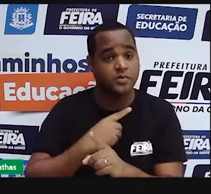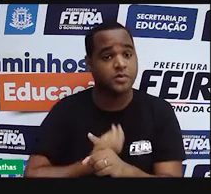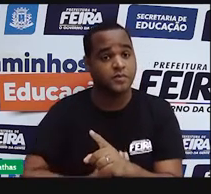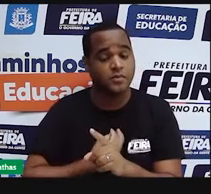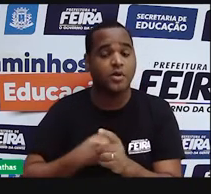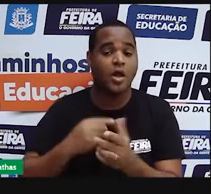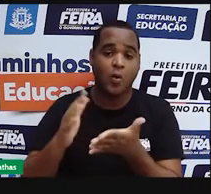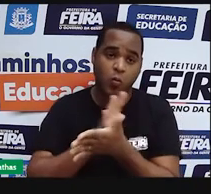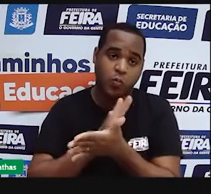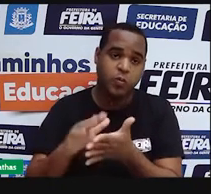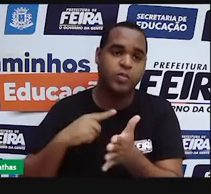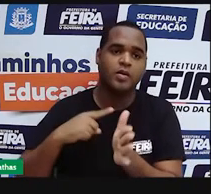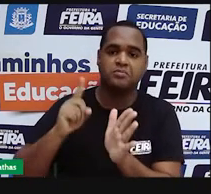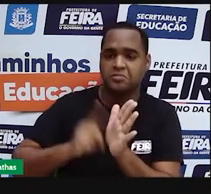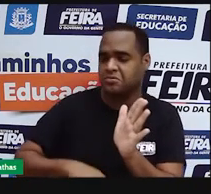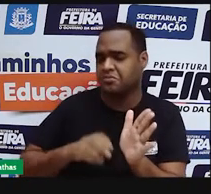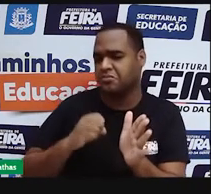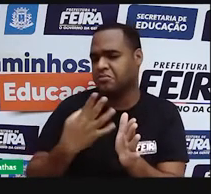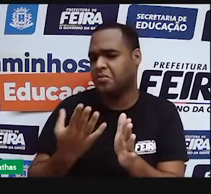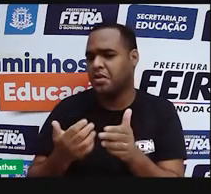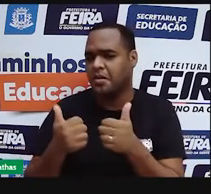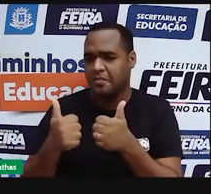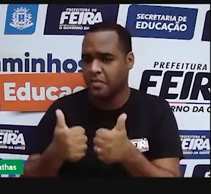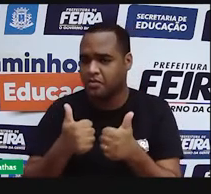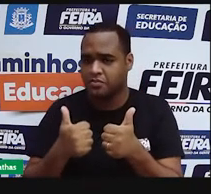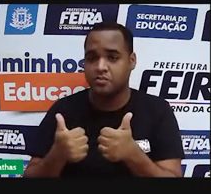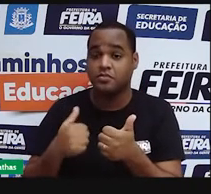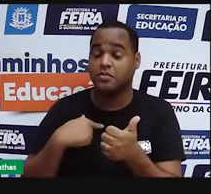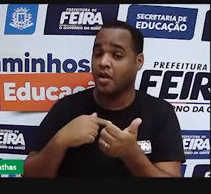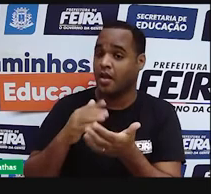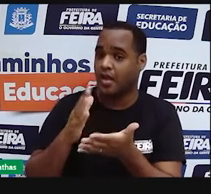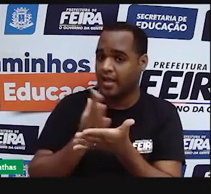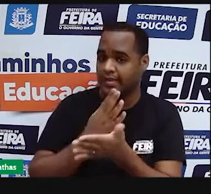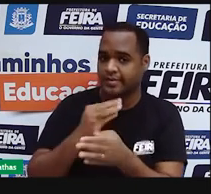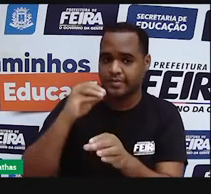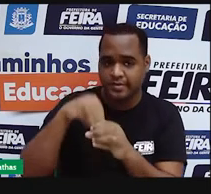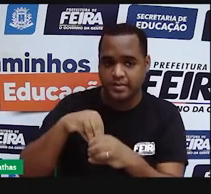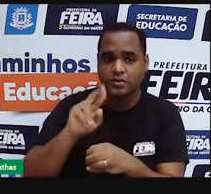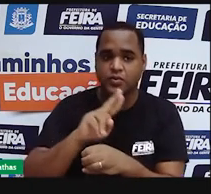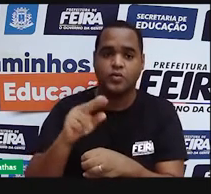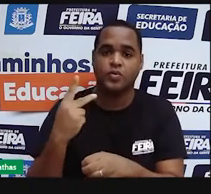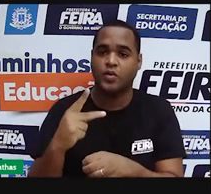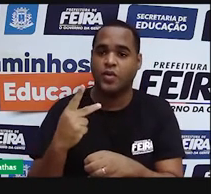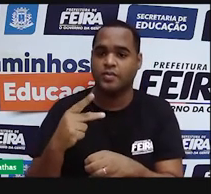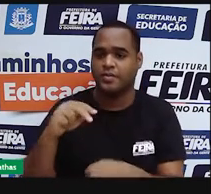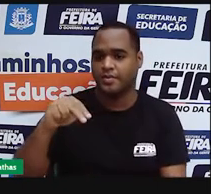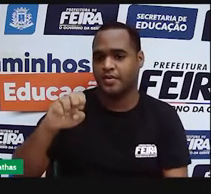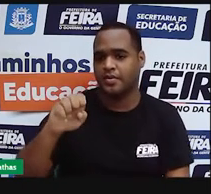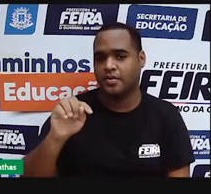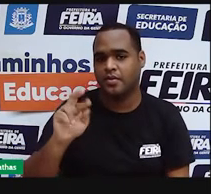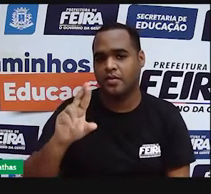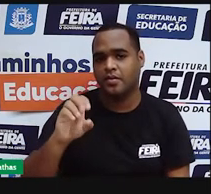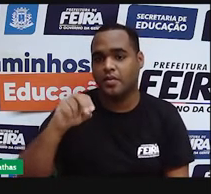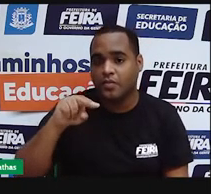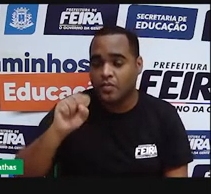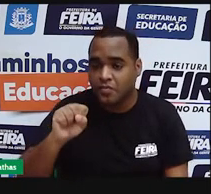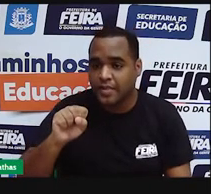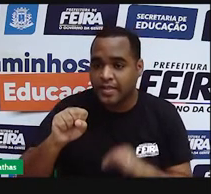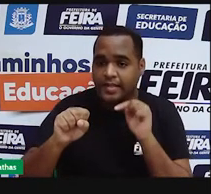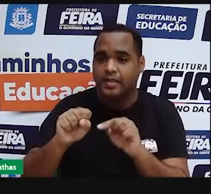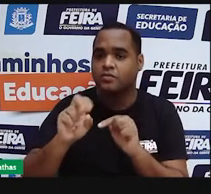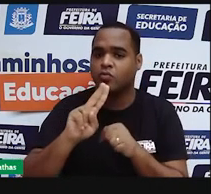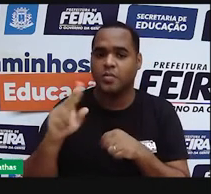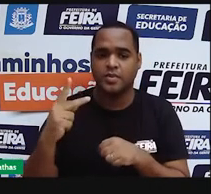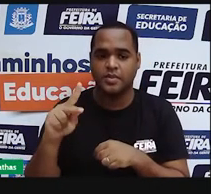carga neutra. Não era nem positiva nem negativa. E essa partícula, ele deu o nome de nêutrons. Então, os nêutrons